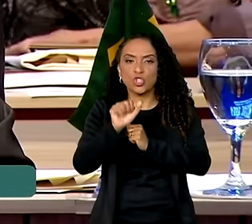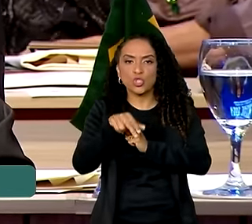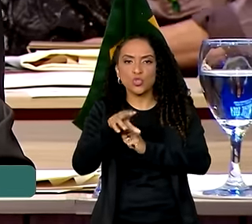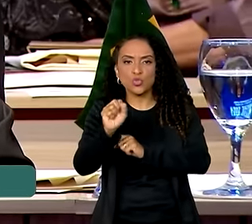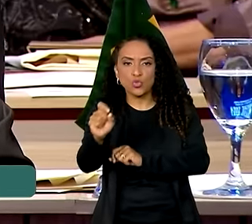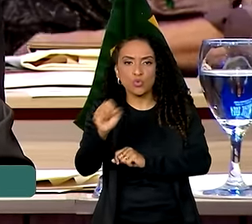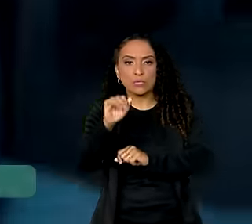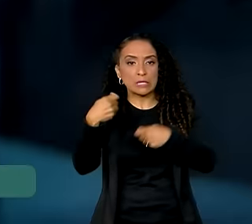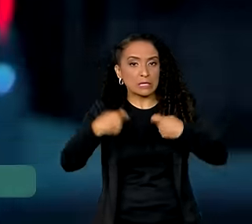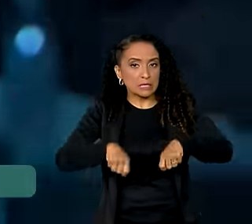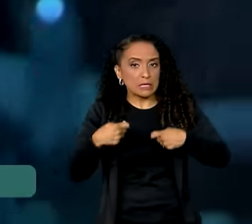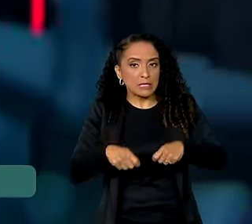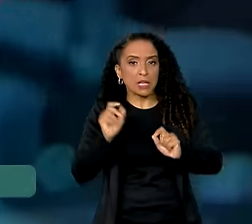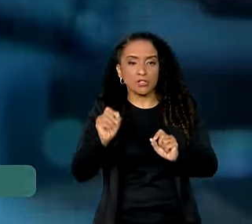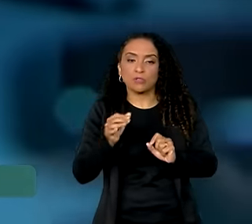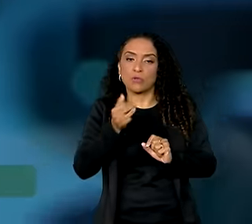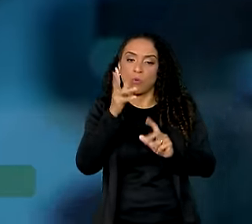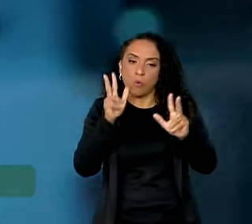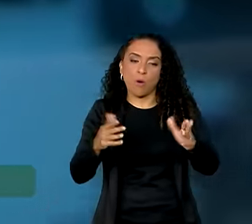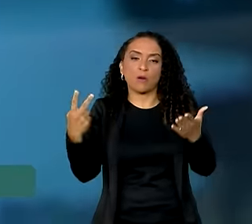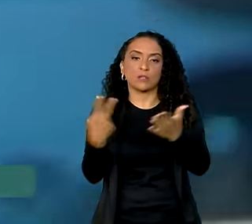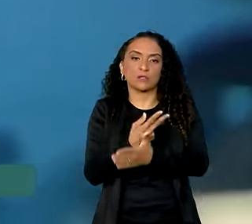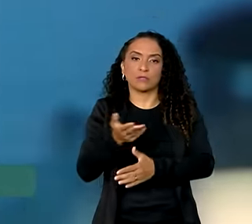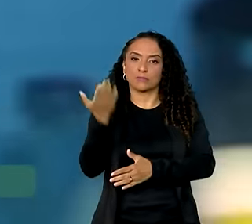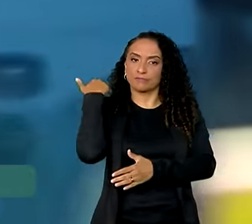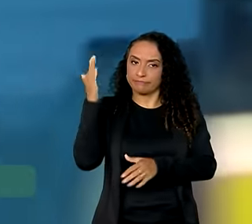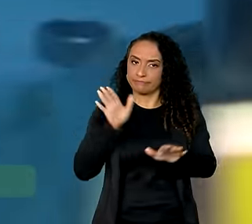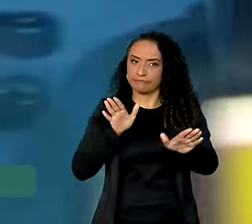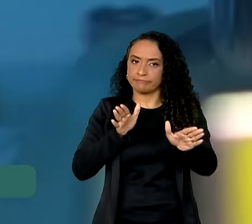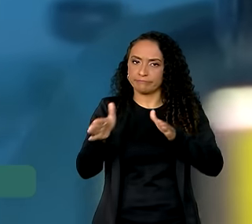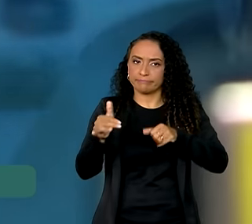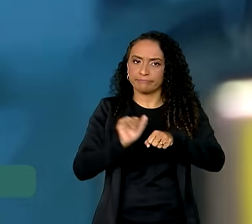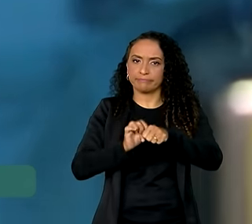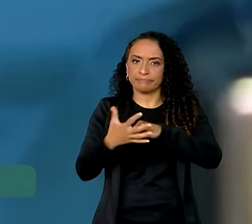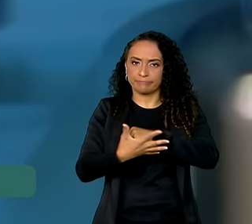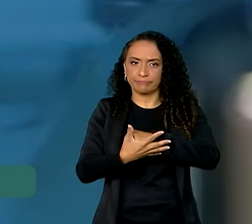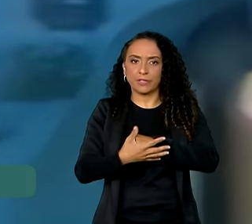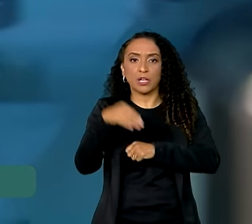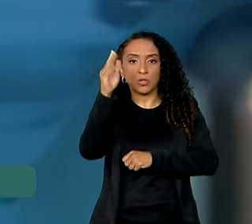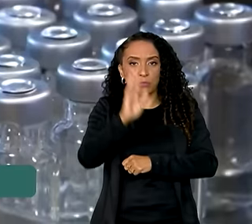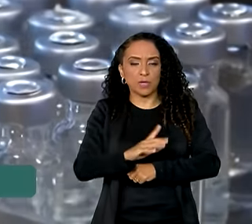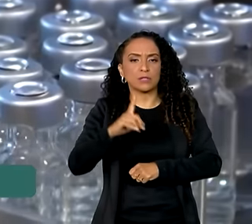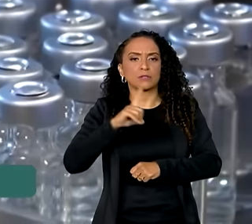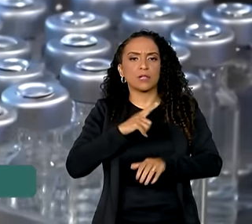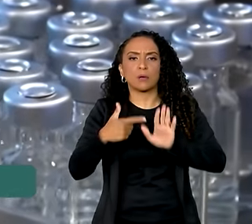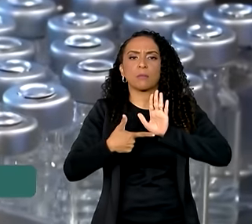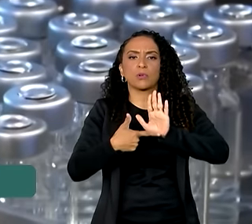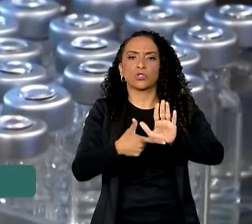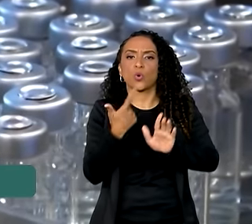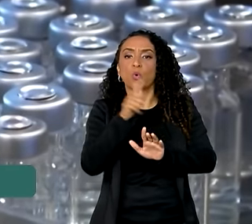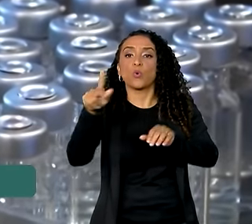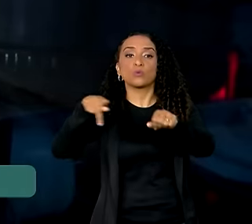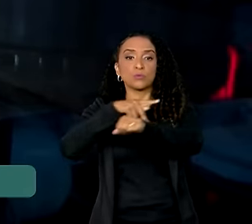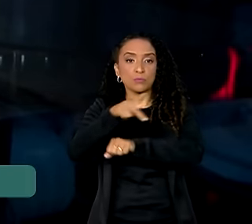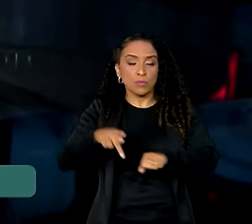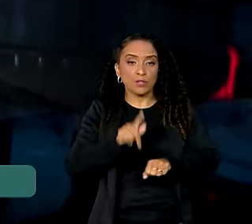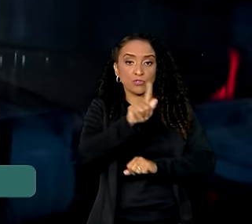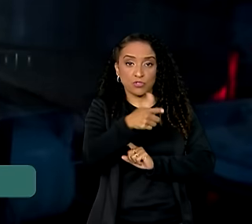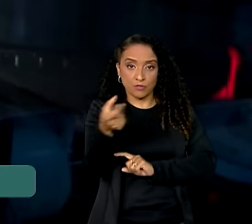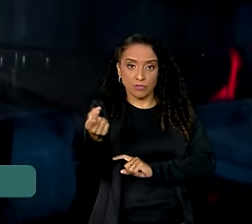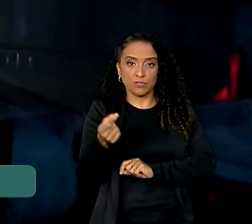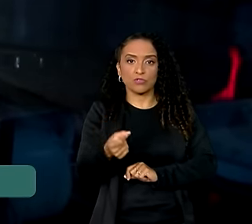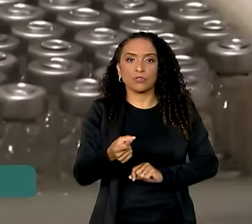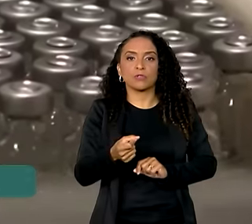em casos de necessidade como o que vivemos na pandemia da Covid-19. E o Brasil tem o que mostrar aos outros países do